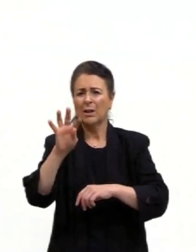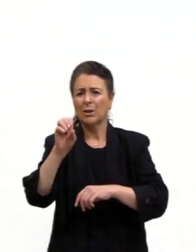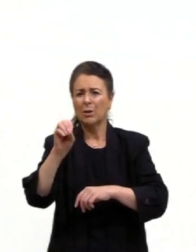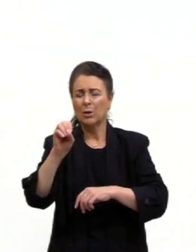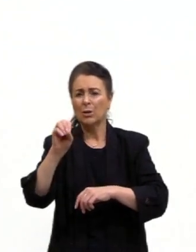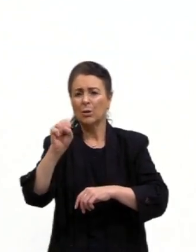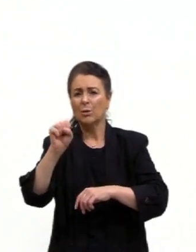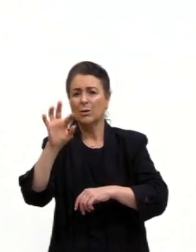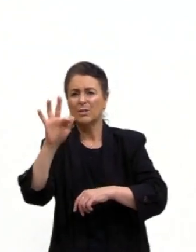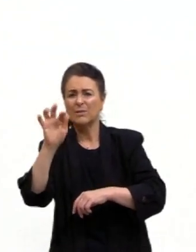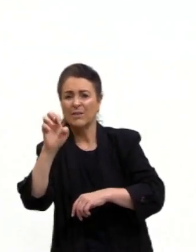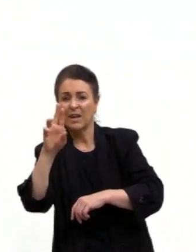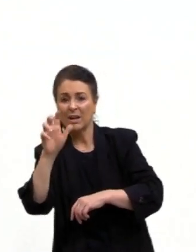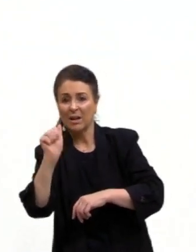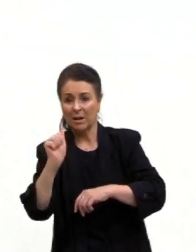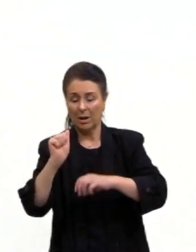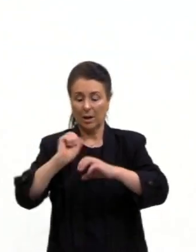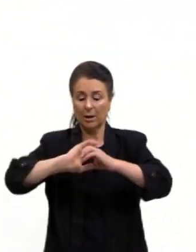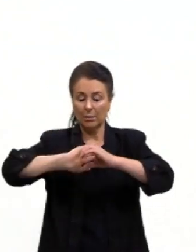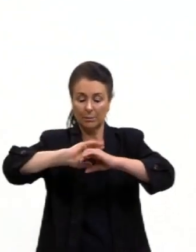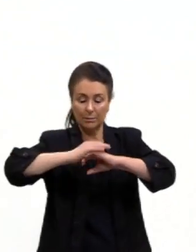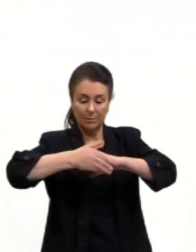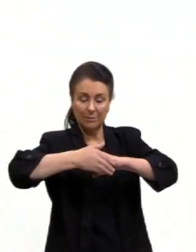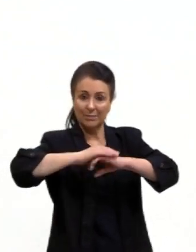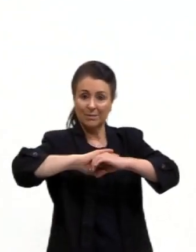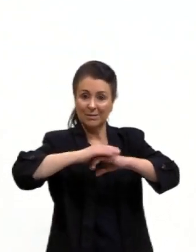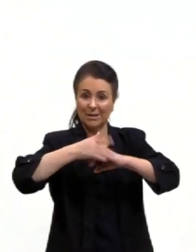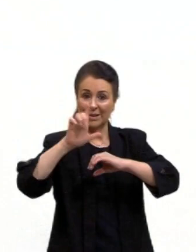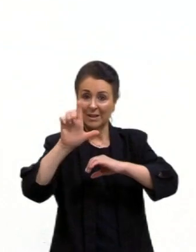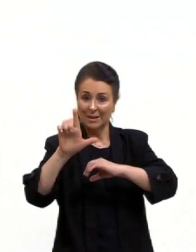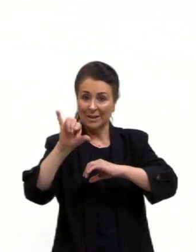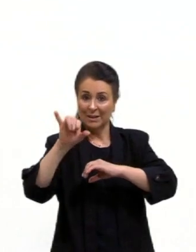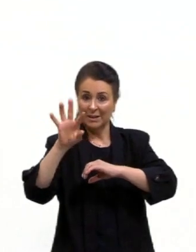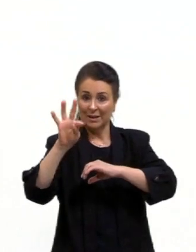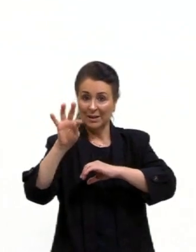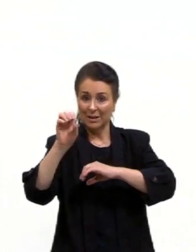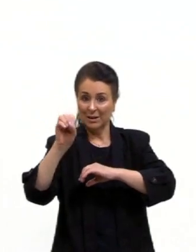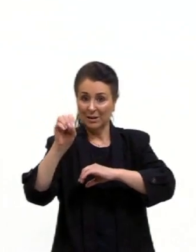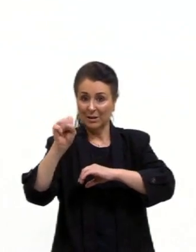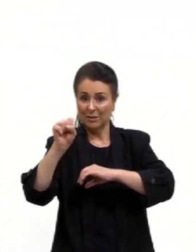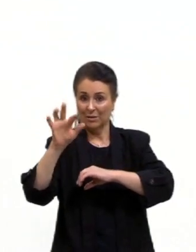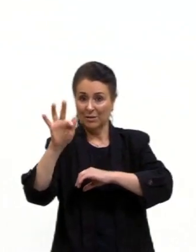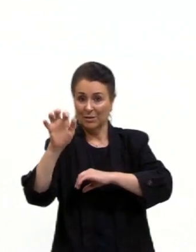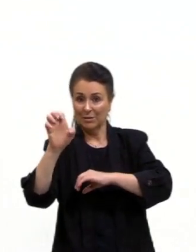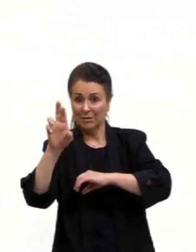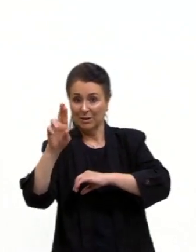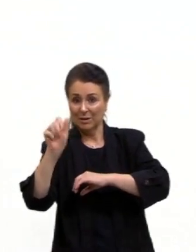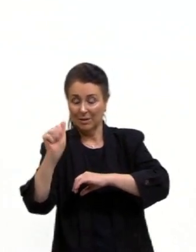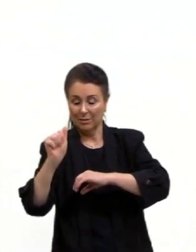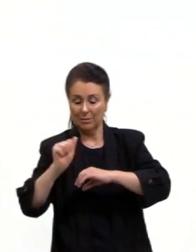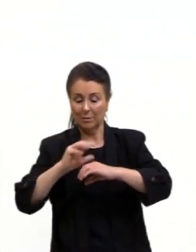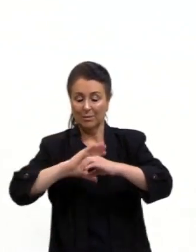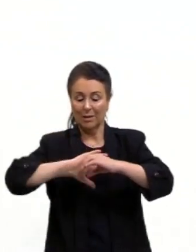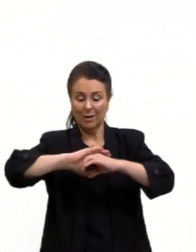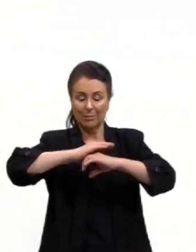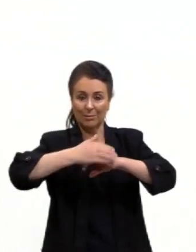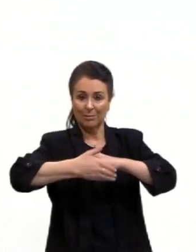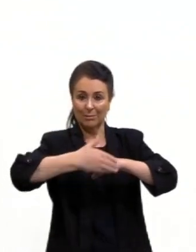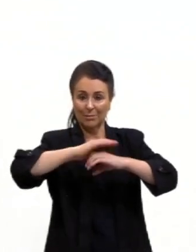parte bem externa, que a gente chama de crosta na geografia, a gente vai chamar de litosfera.